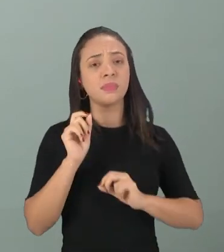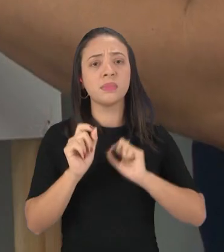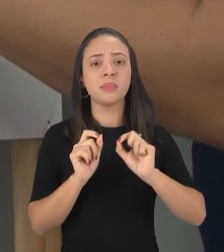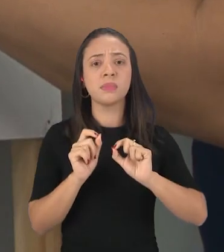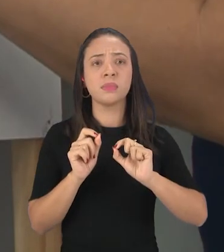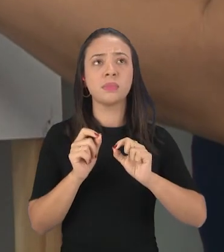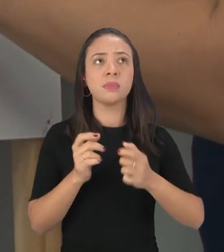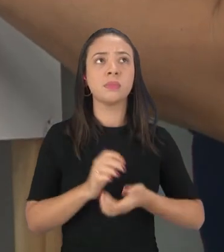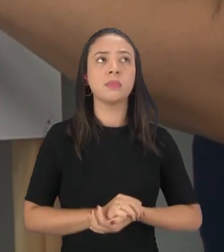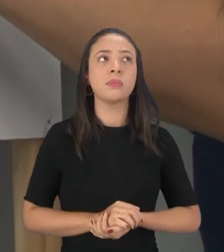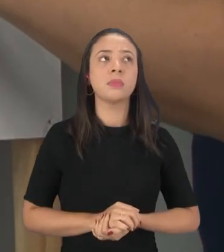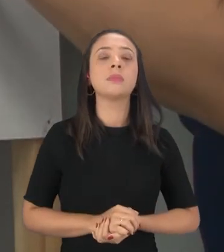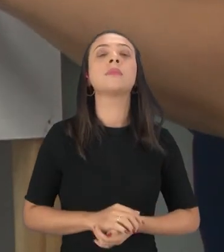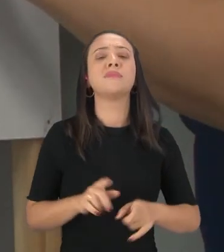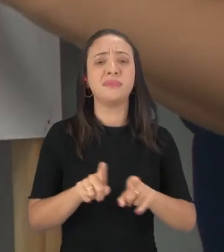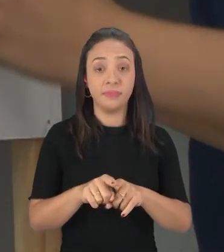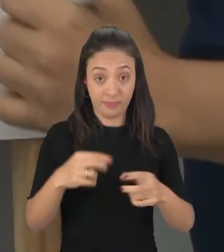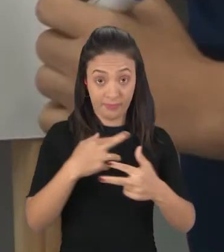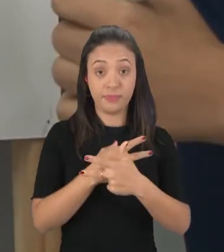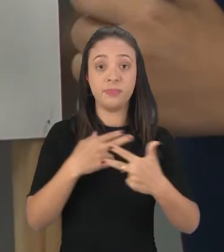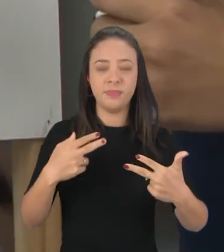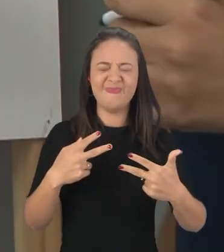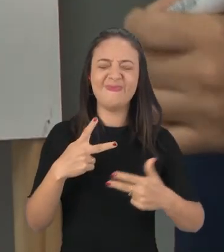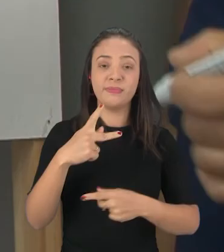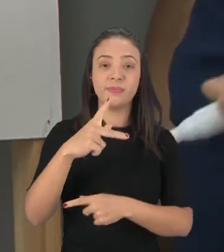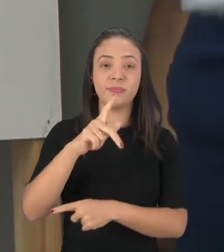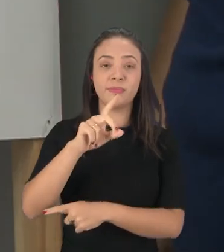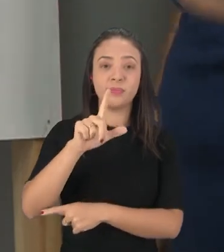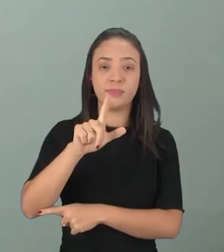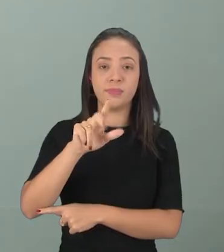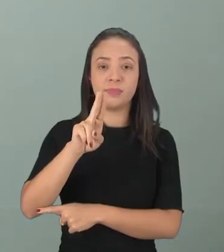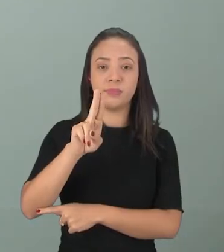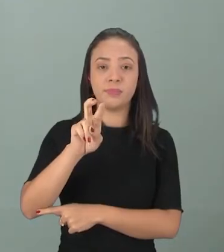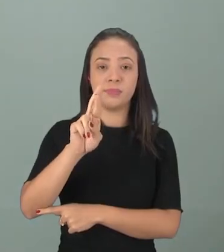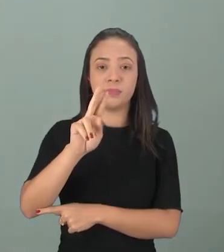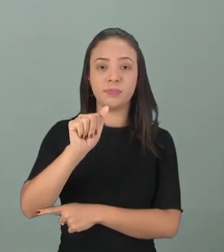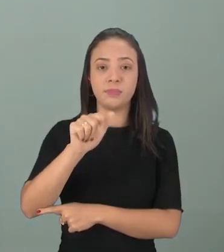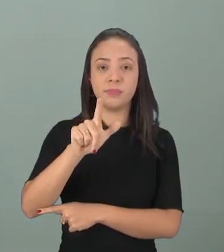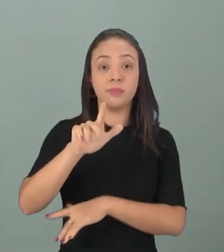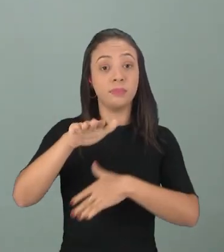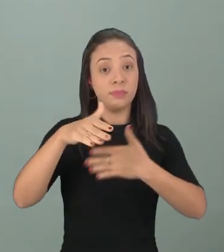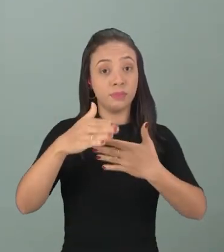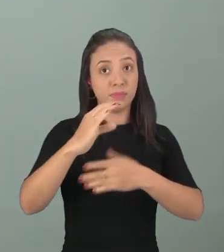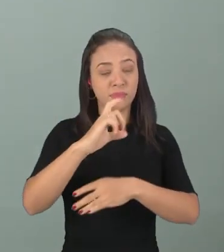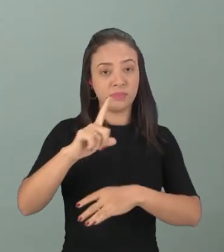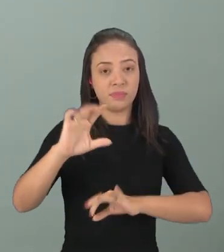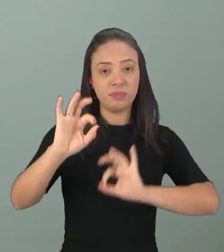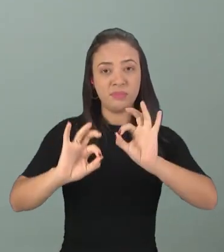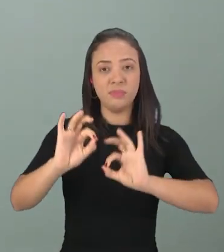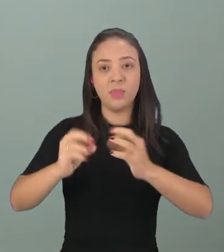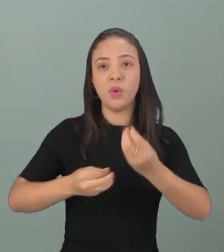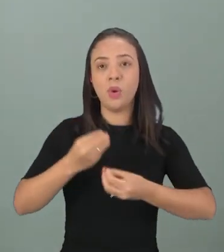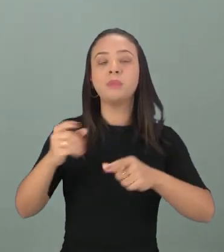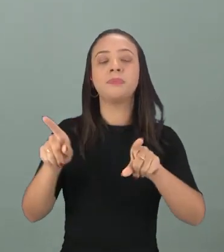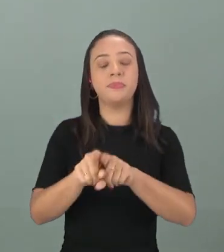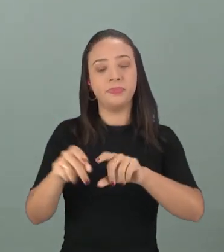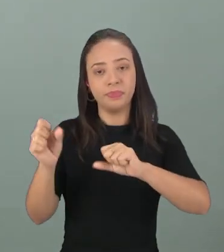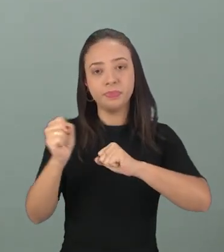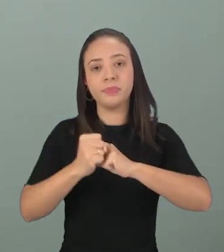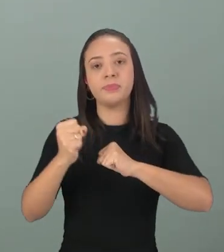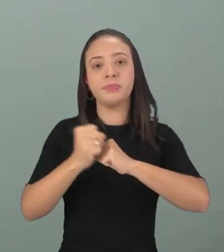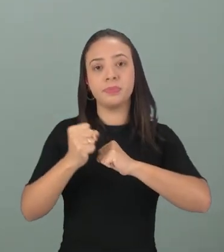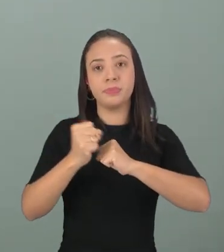plural. É mais de um. E a gente faz essa classificação no substantivo,